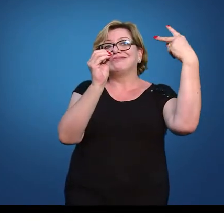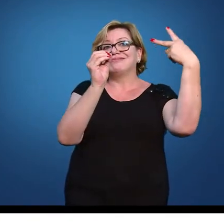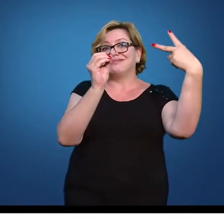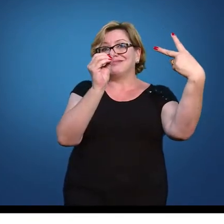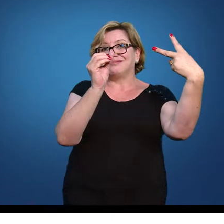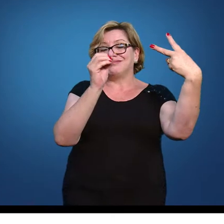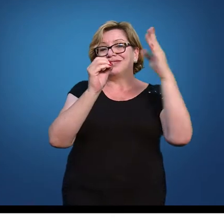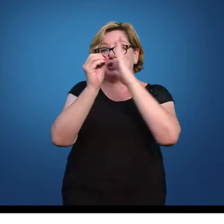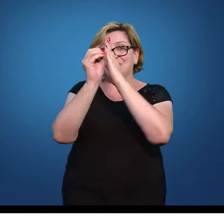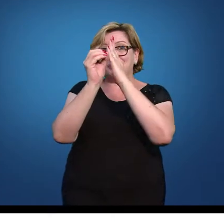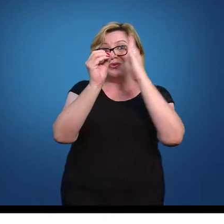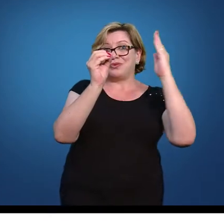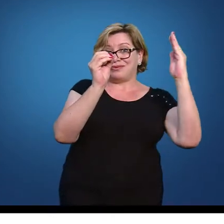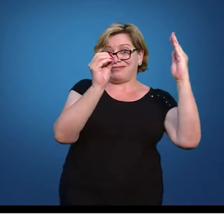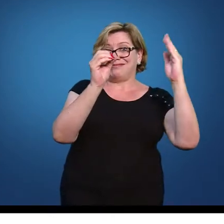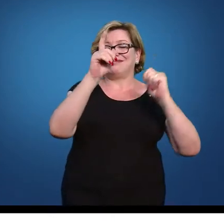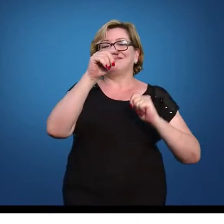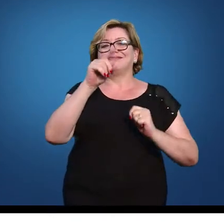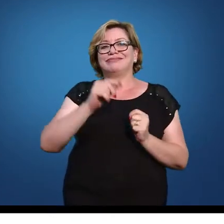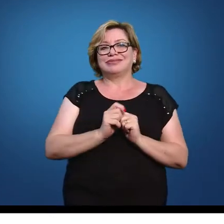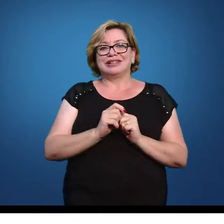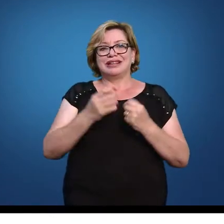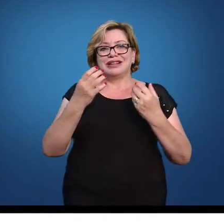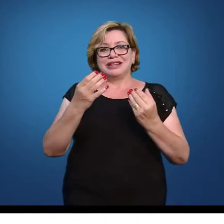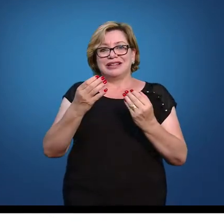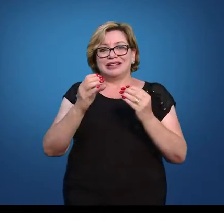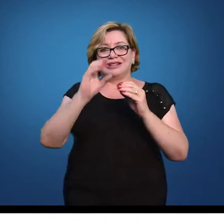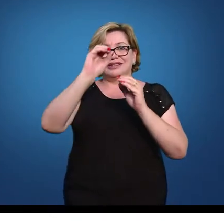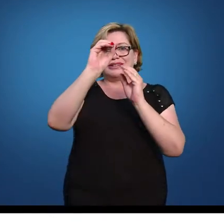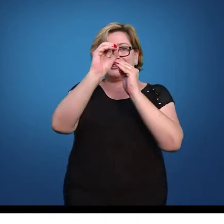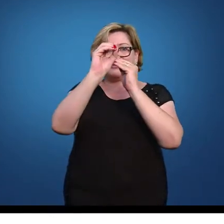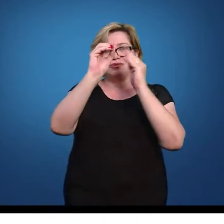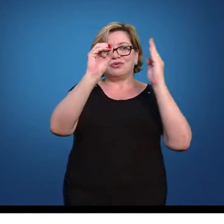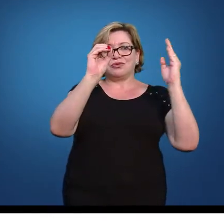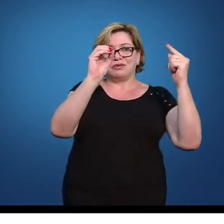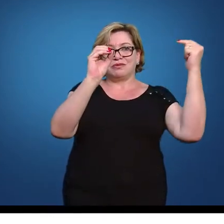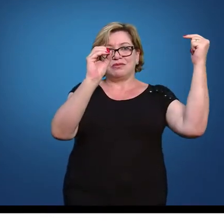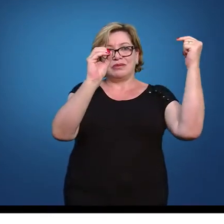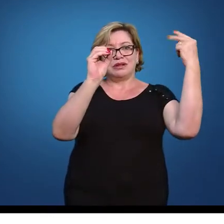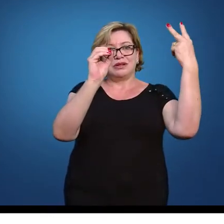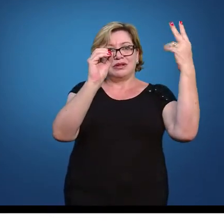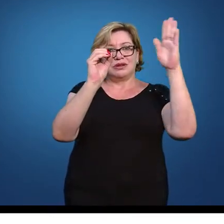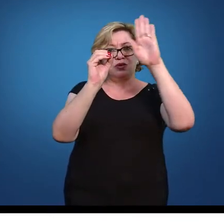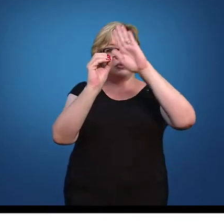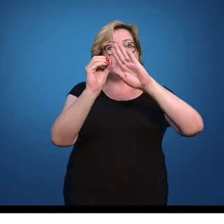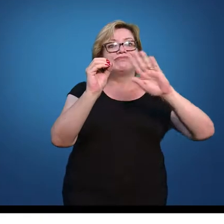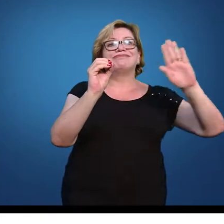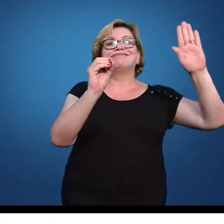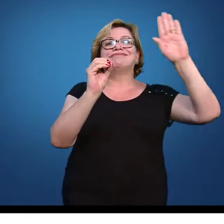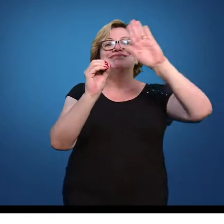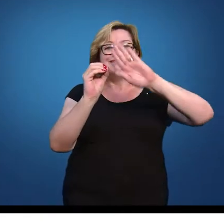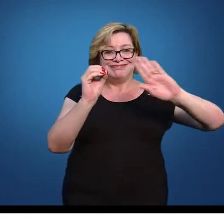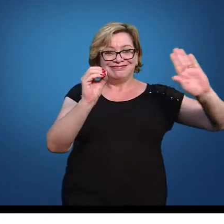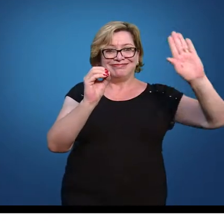vou ter este lado aqui. Eu quero entre 0 e menos 2. Então, eu vou pintar esse pedaço aqui,